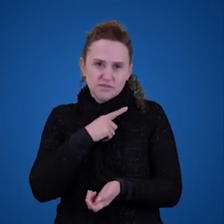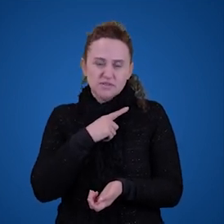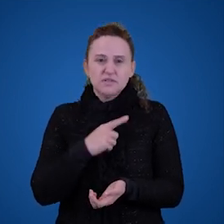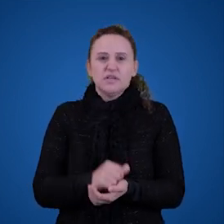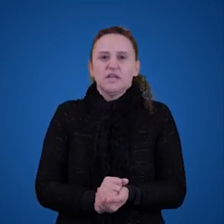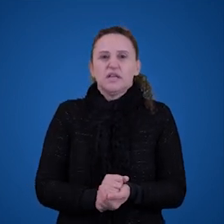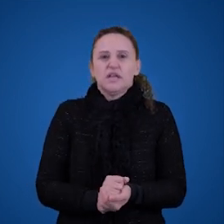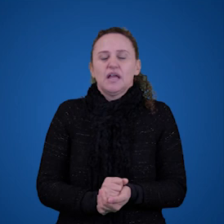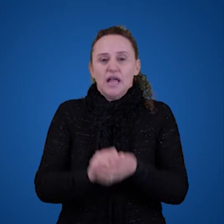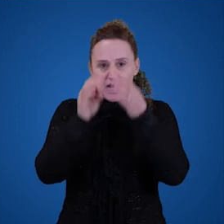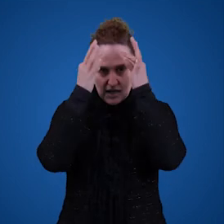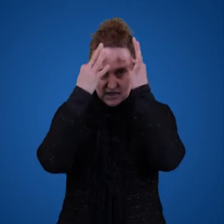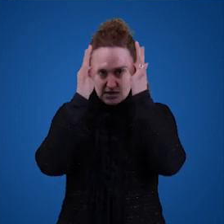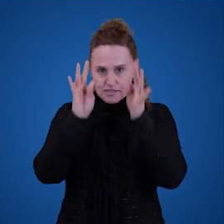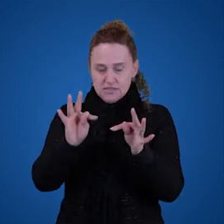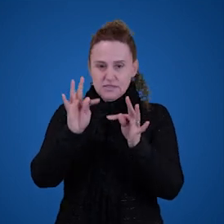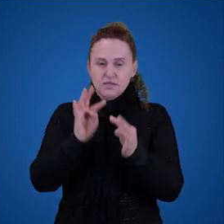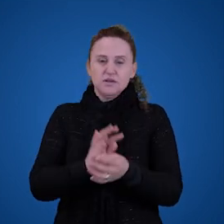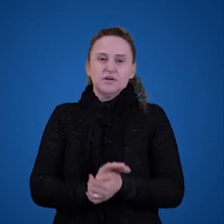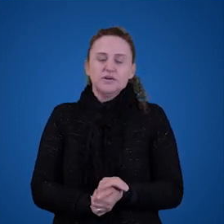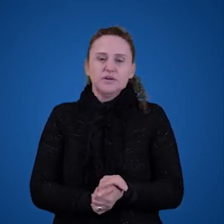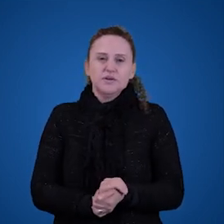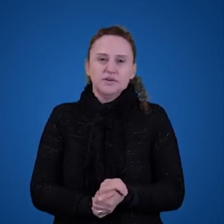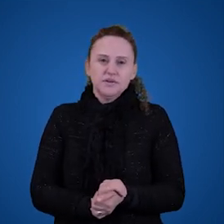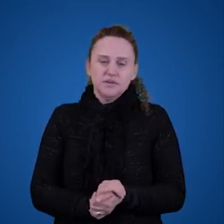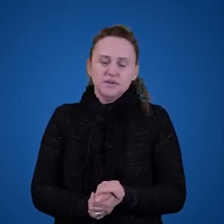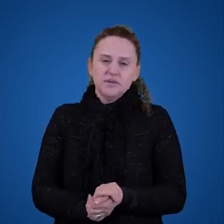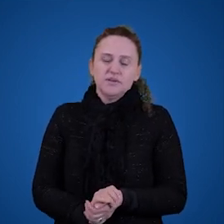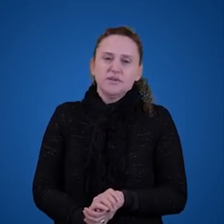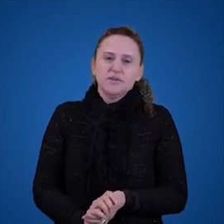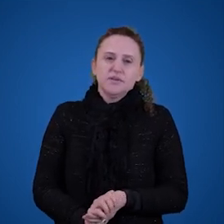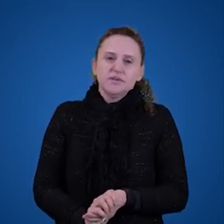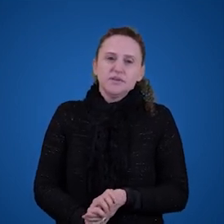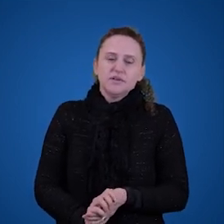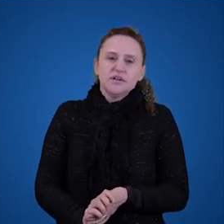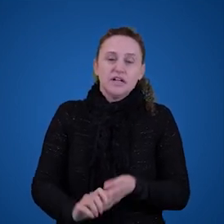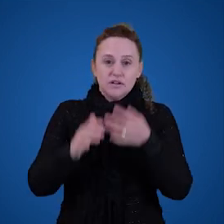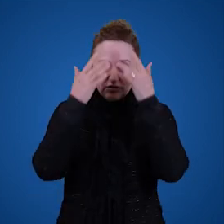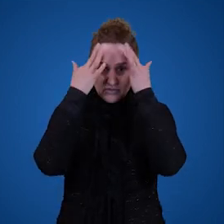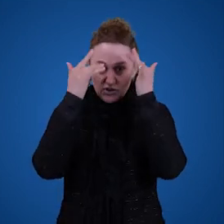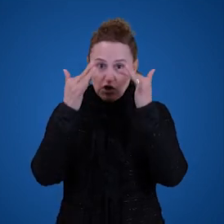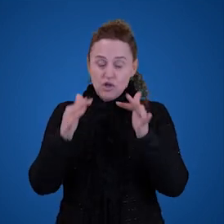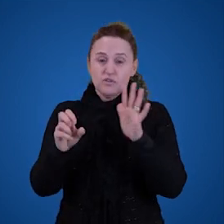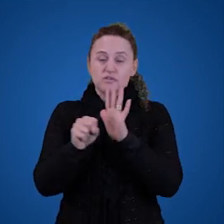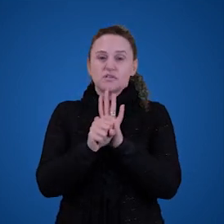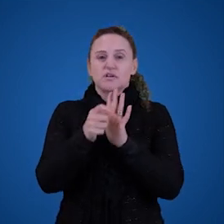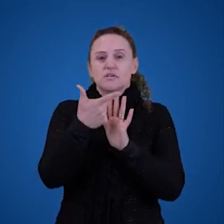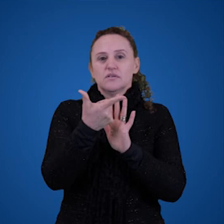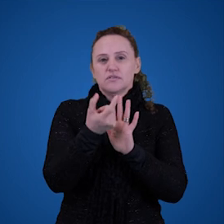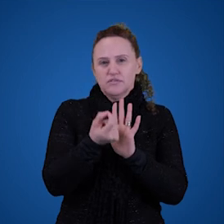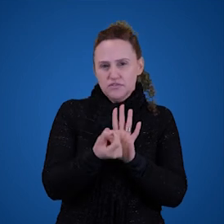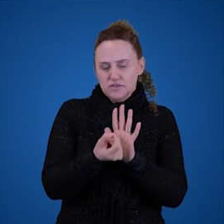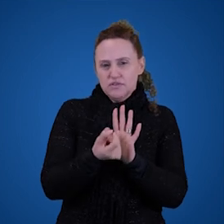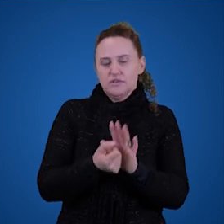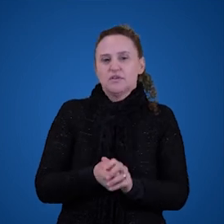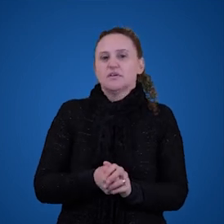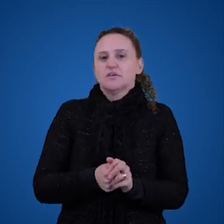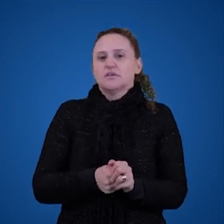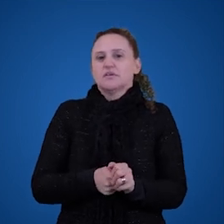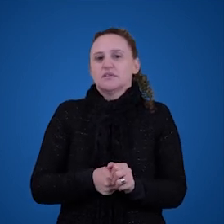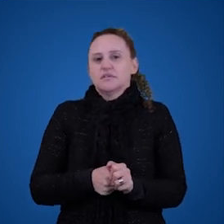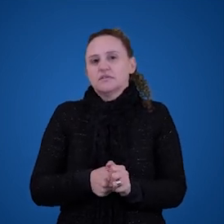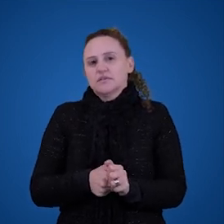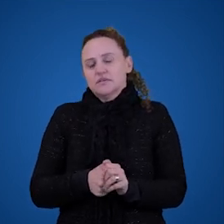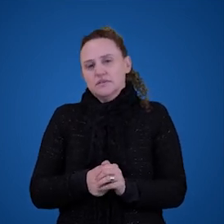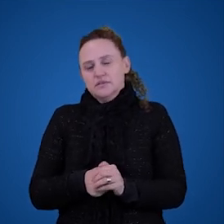teoria descritivista em especial a de Bertrand Russell um filósofo do século XX a teoria de Russell ela pode ser